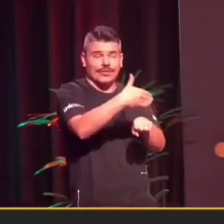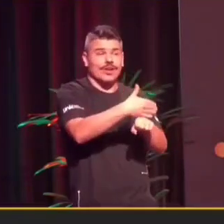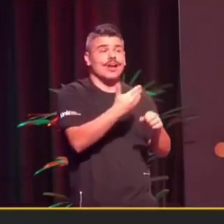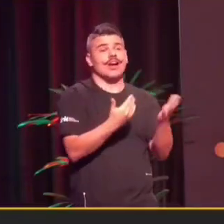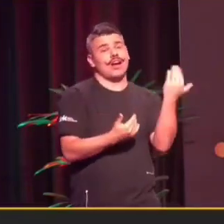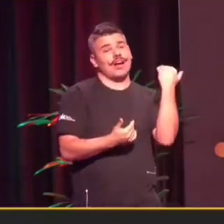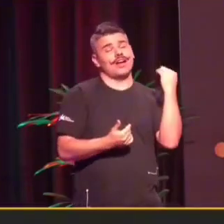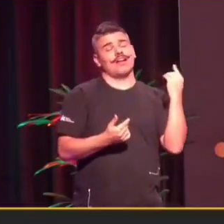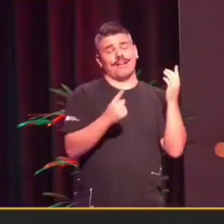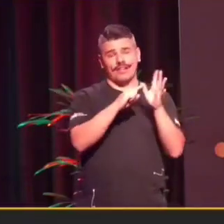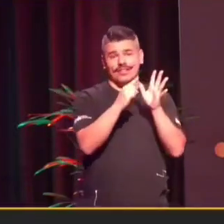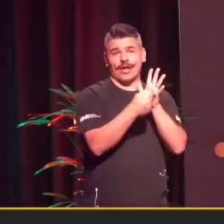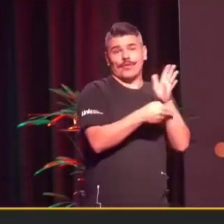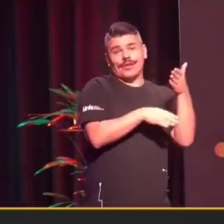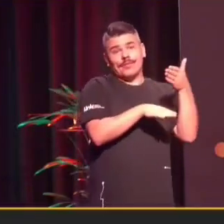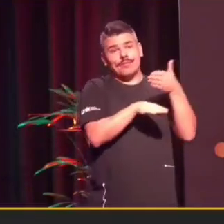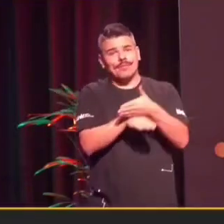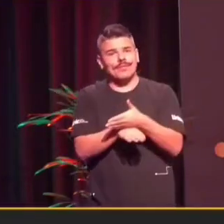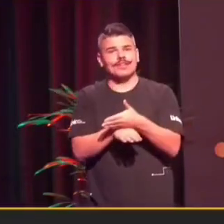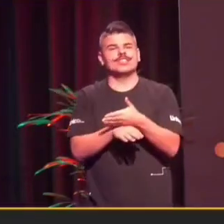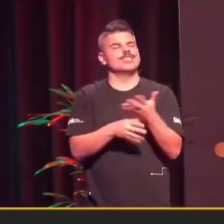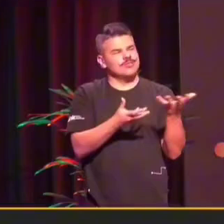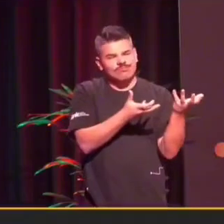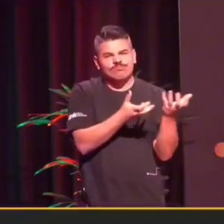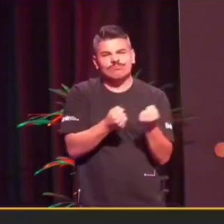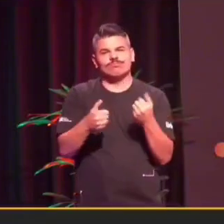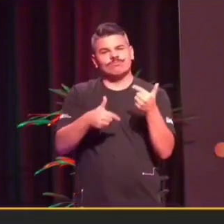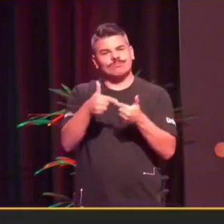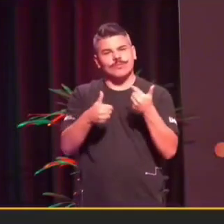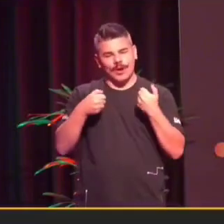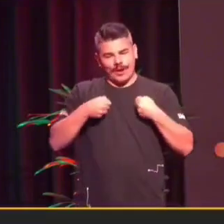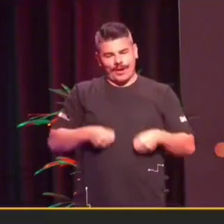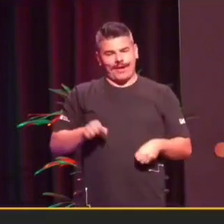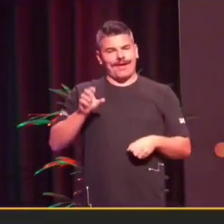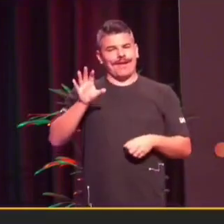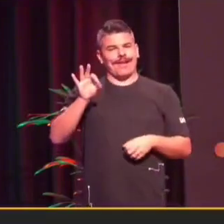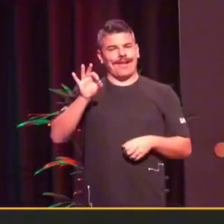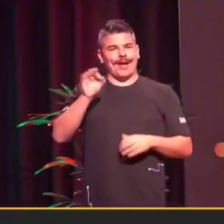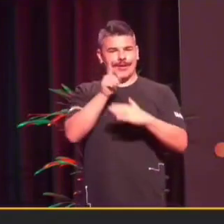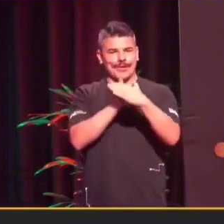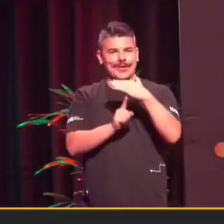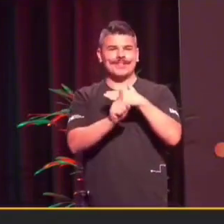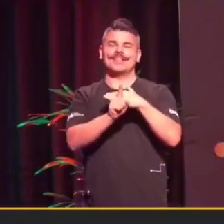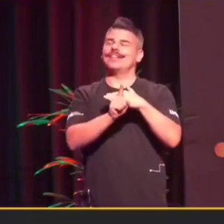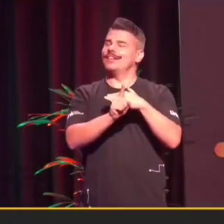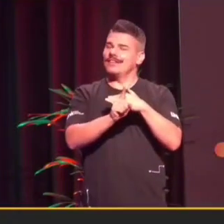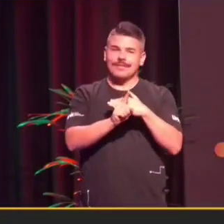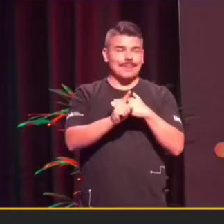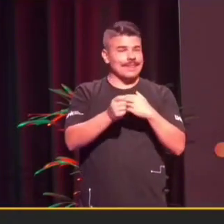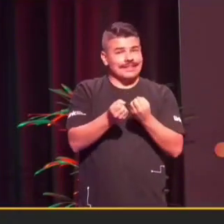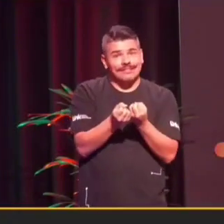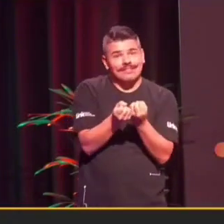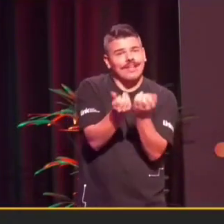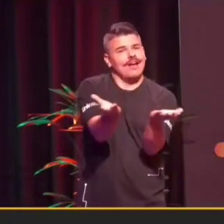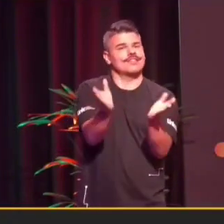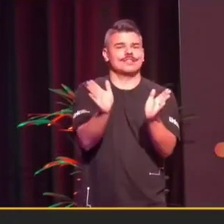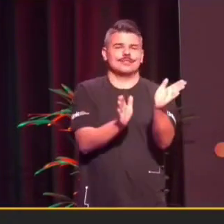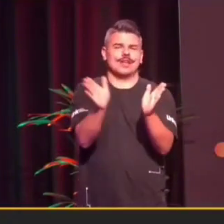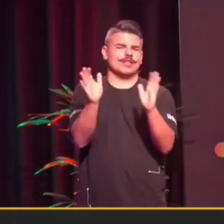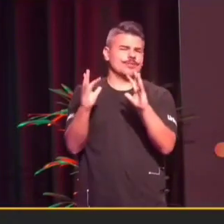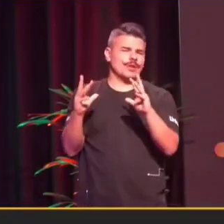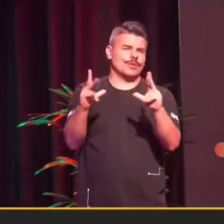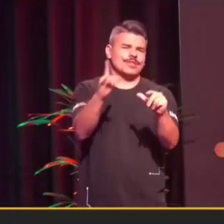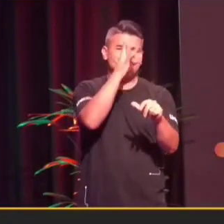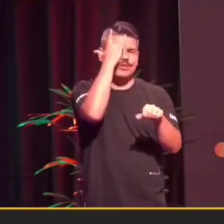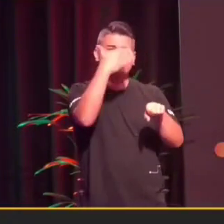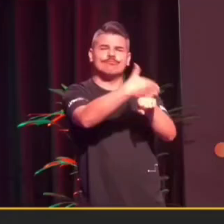é um parceiro superimportante dentro da nossa estratégia de levar cada vez mais acessibilidade para todos